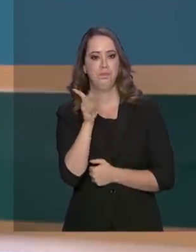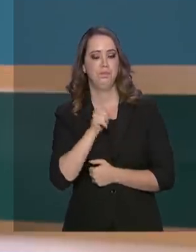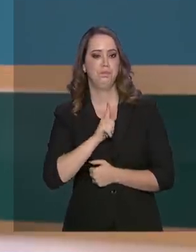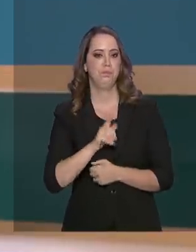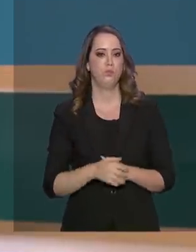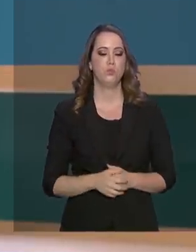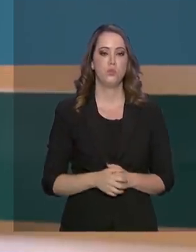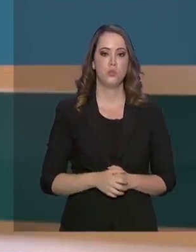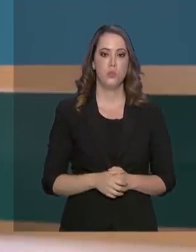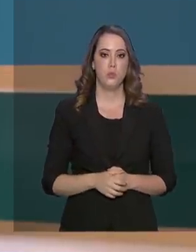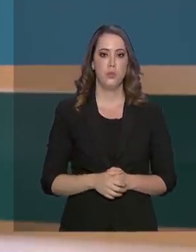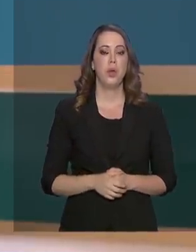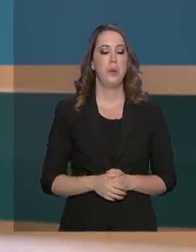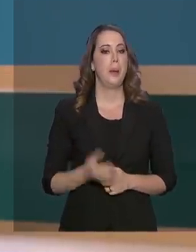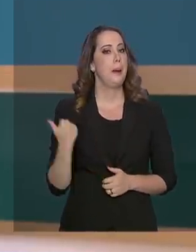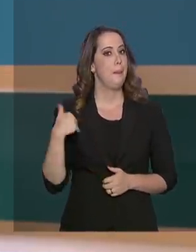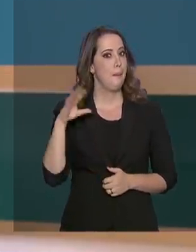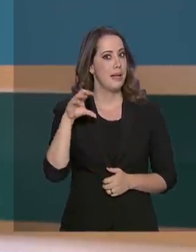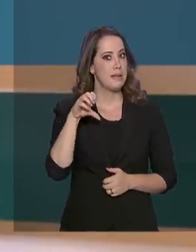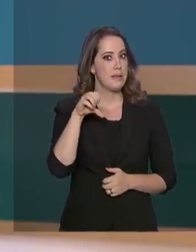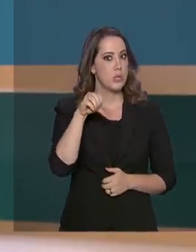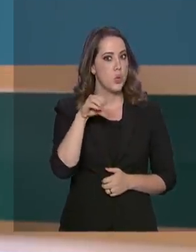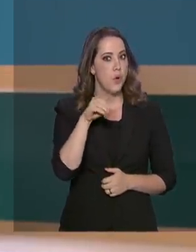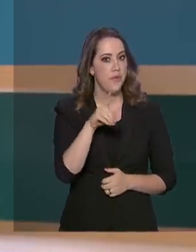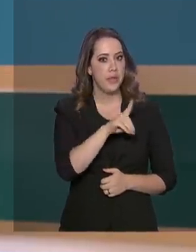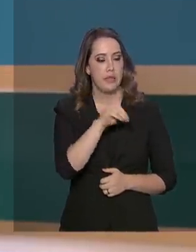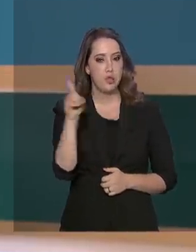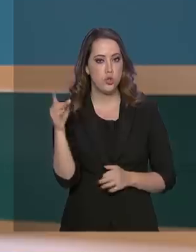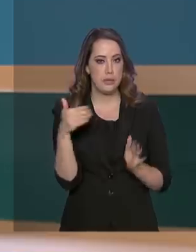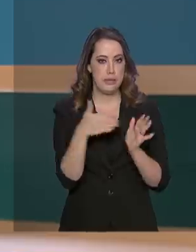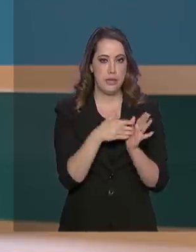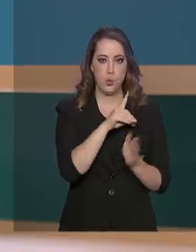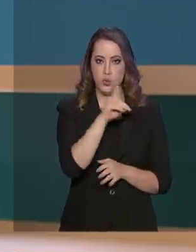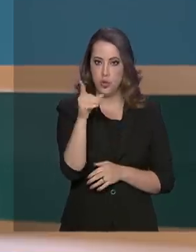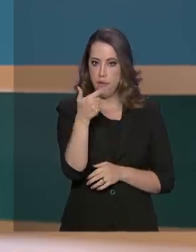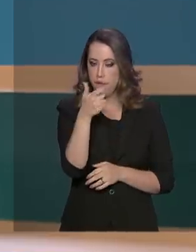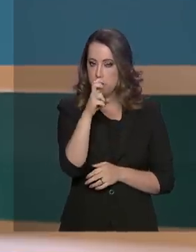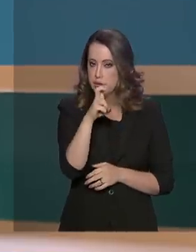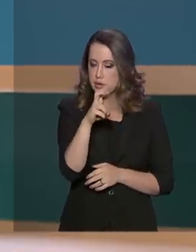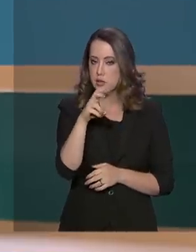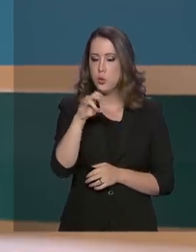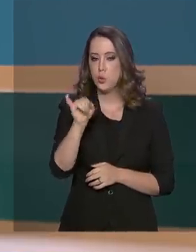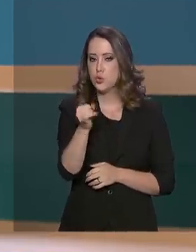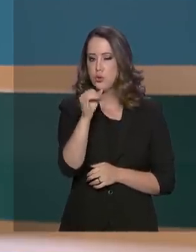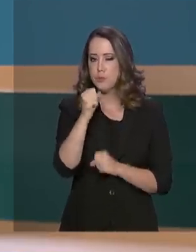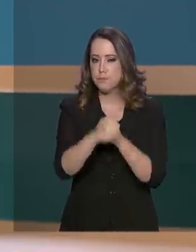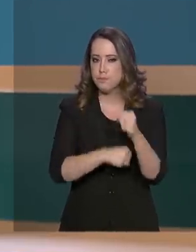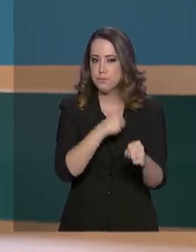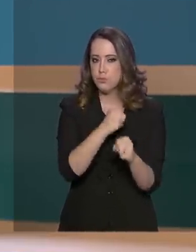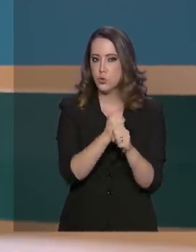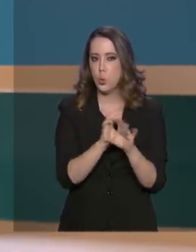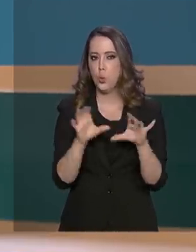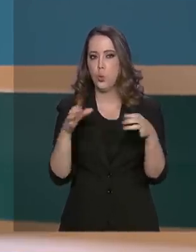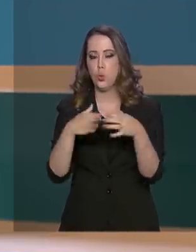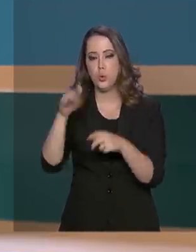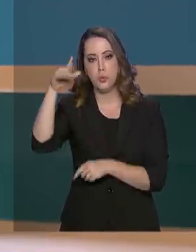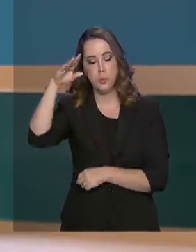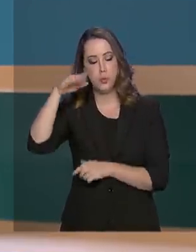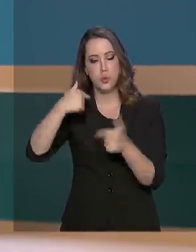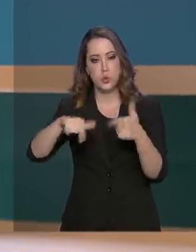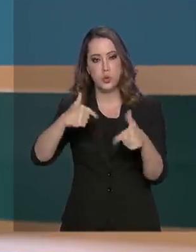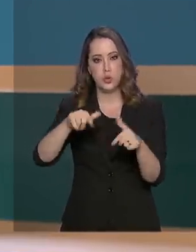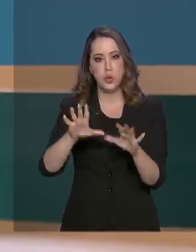Foi prorrogada por mais 90 dias, até 25 de janeiro do ano que vem, a permanência da Força-Tarefa de Intervenção